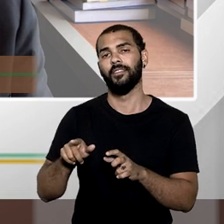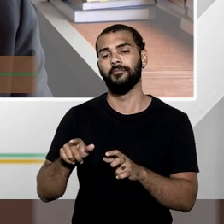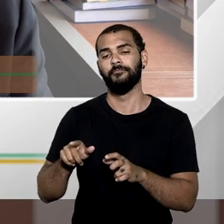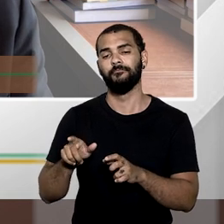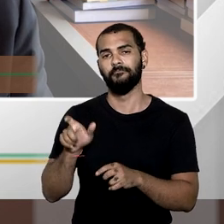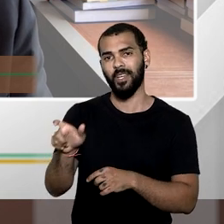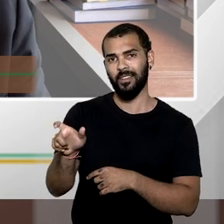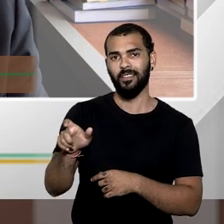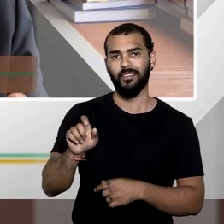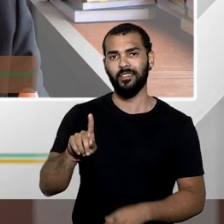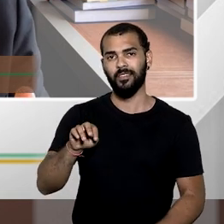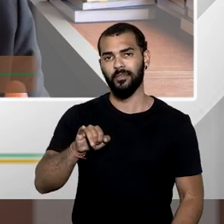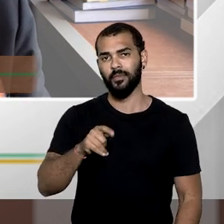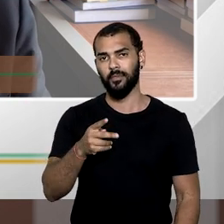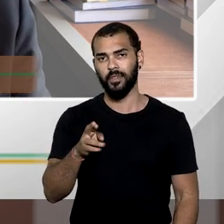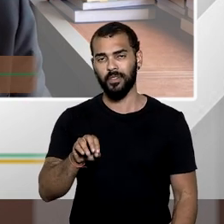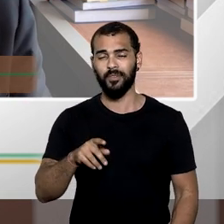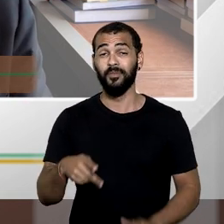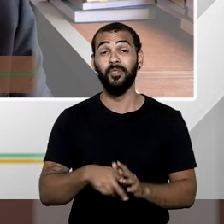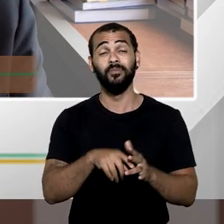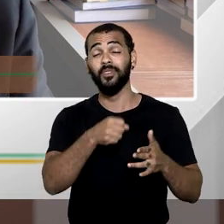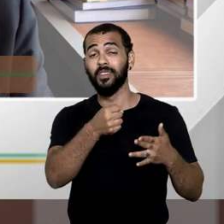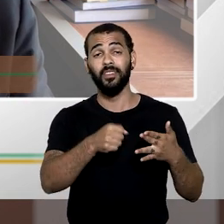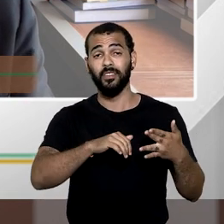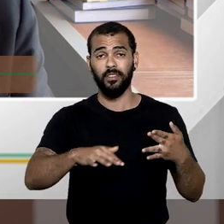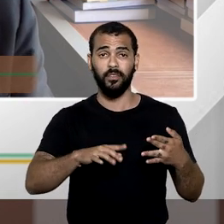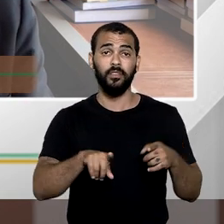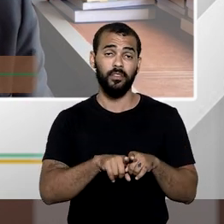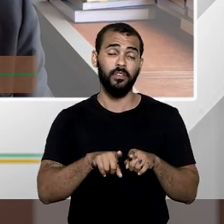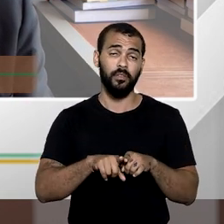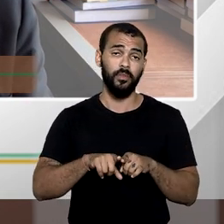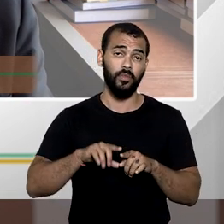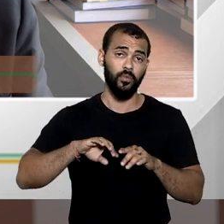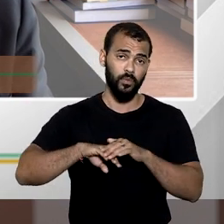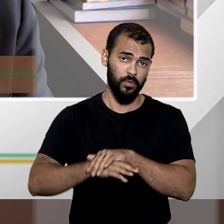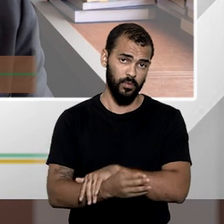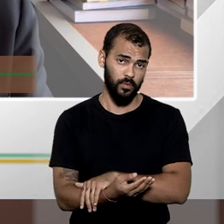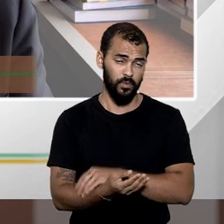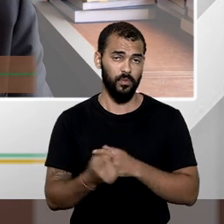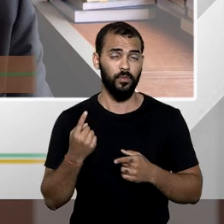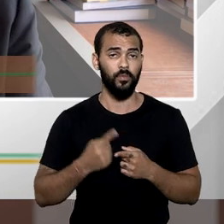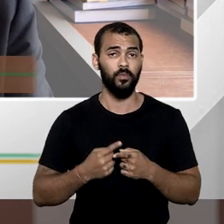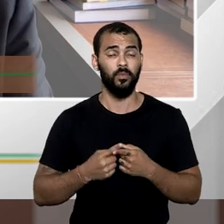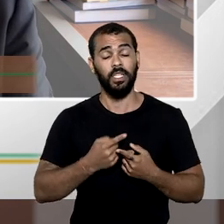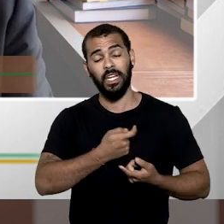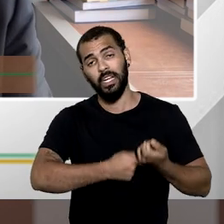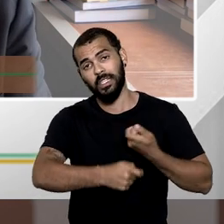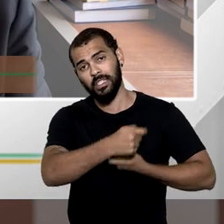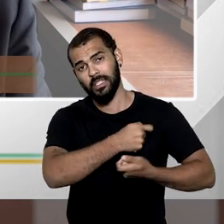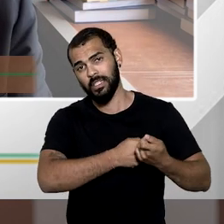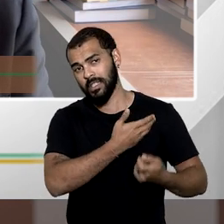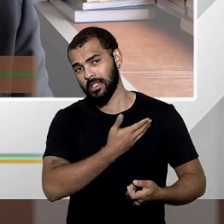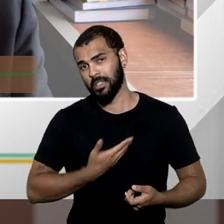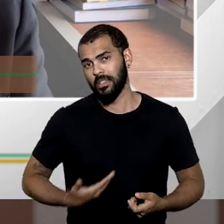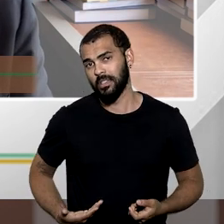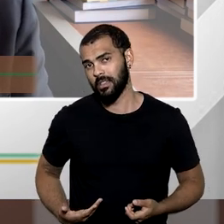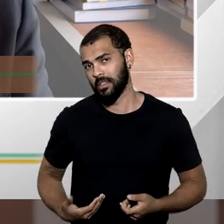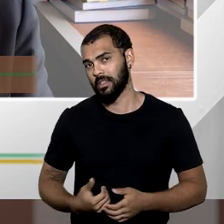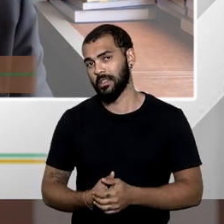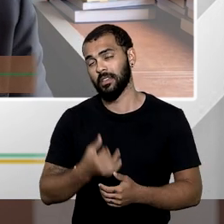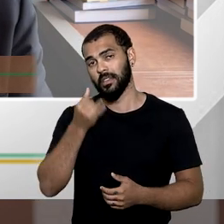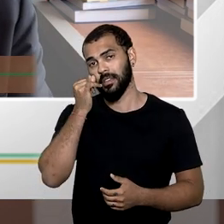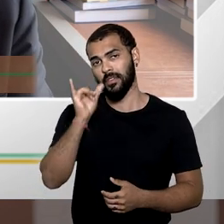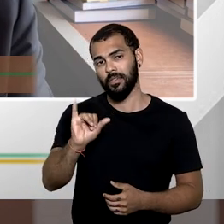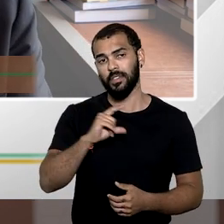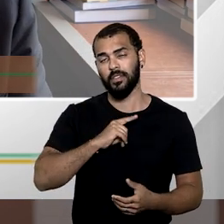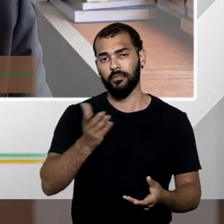prática, pela jurisprudência e pela doutrina. A administração pública, ela deixa de instalar o devido processo,